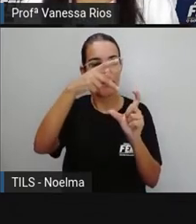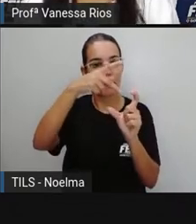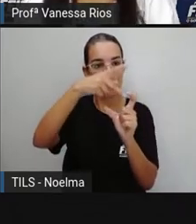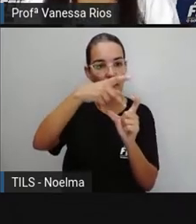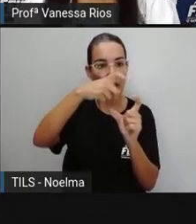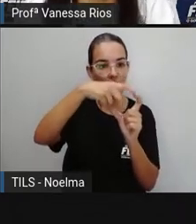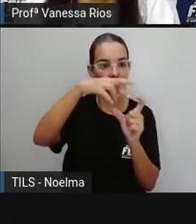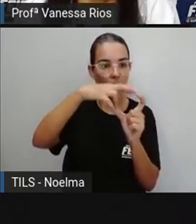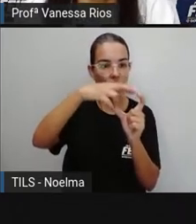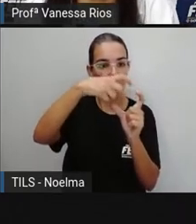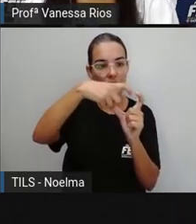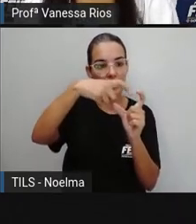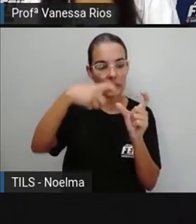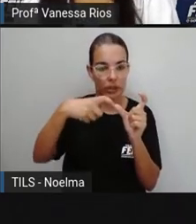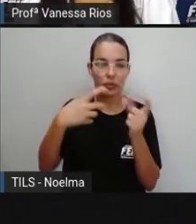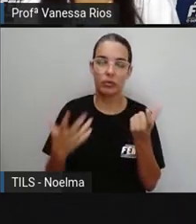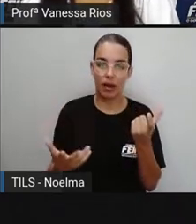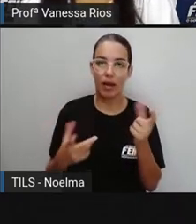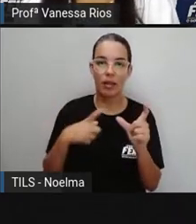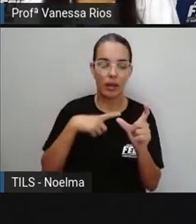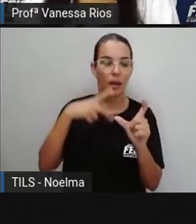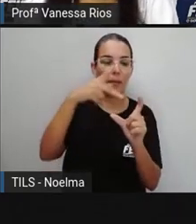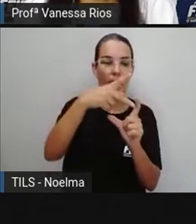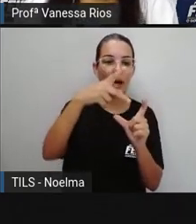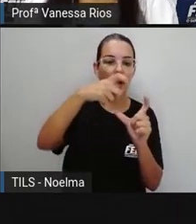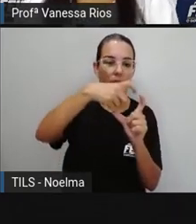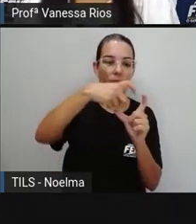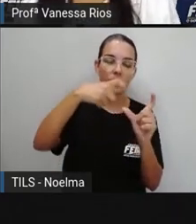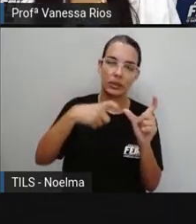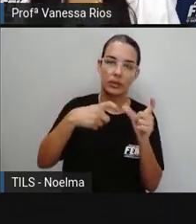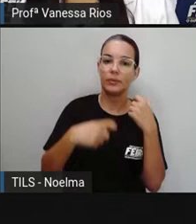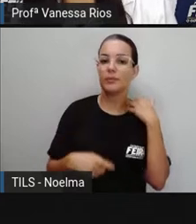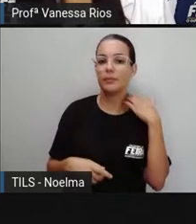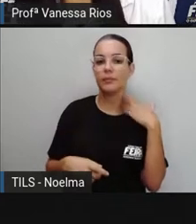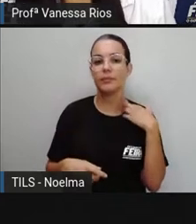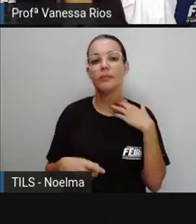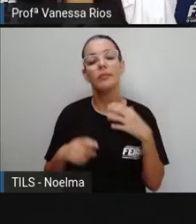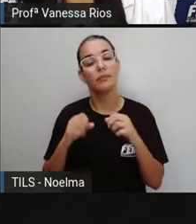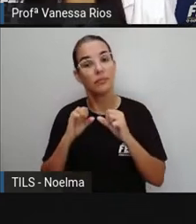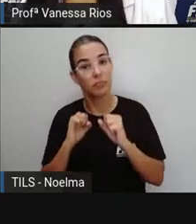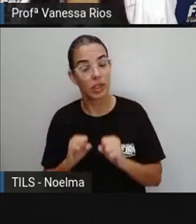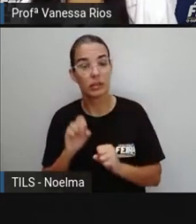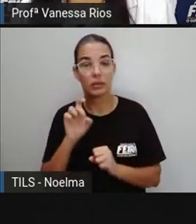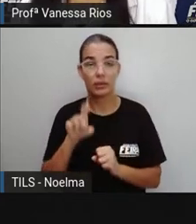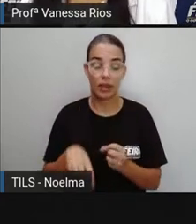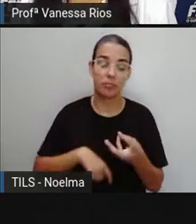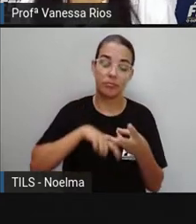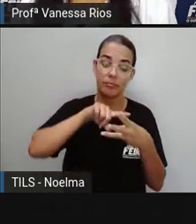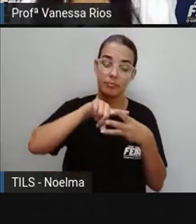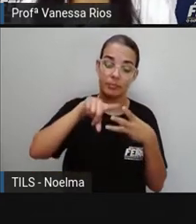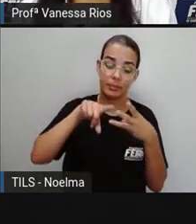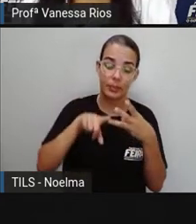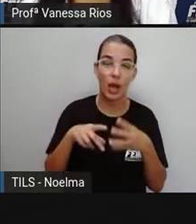a sílaba mais forte. Então elas podem ser oxítonas, paroxítonas ou